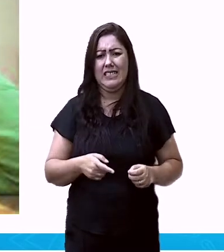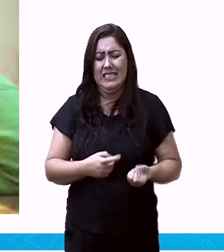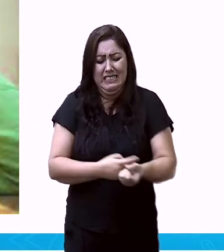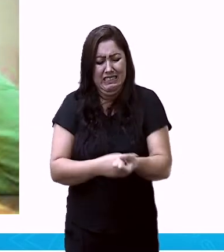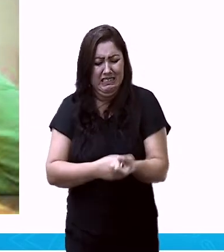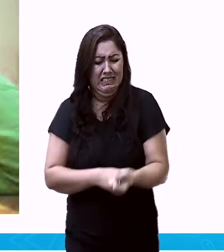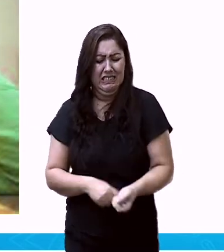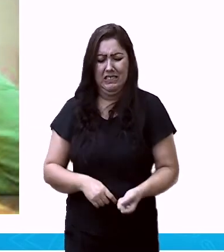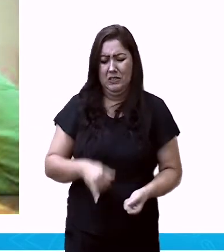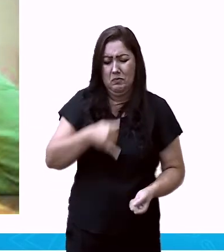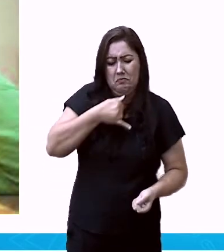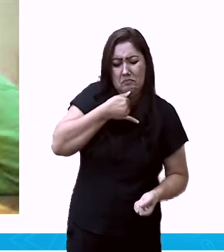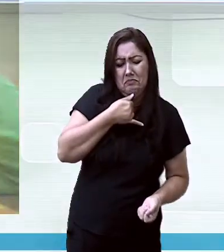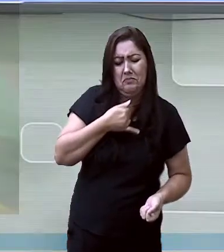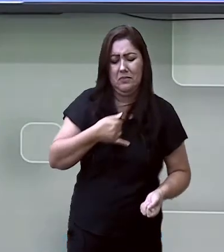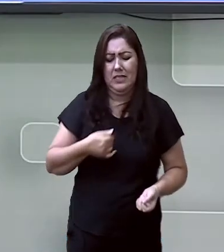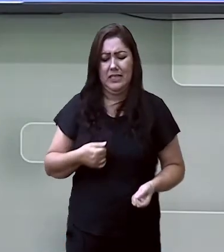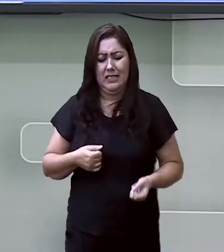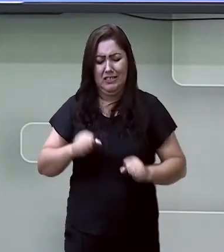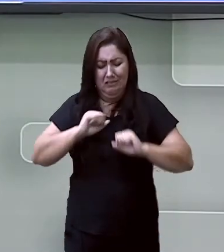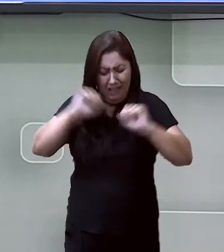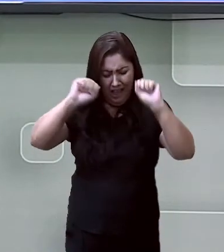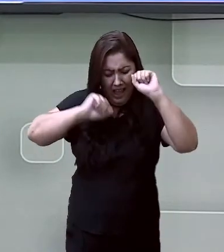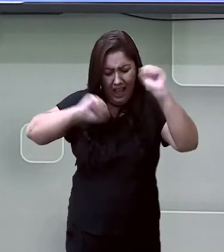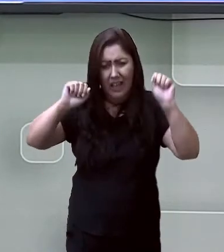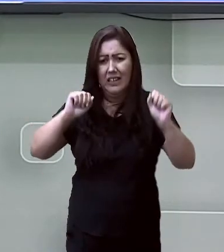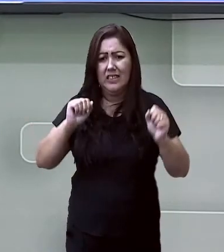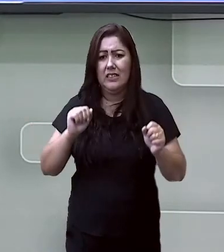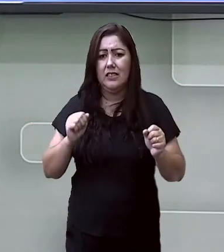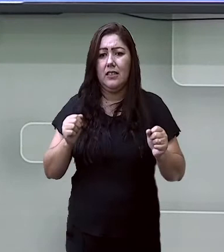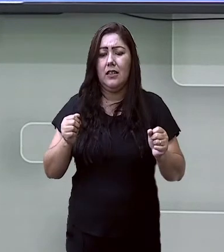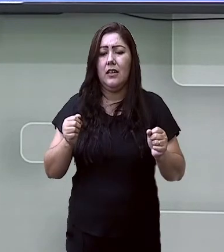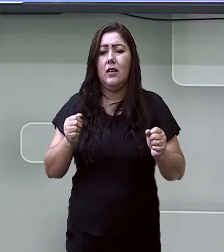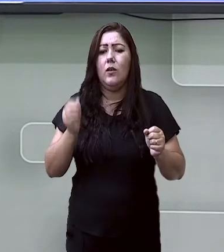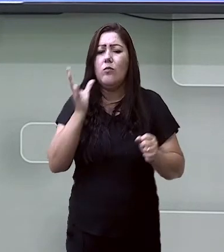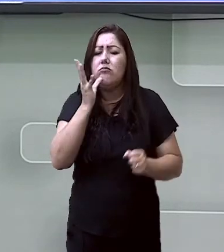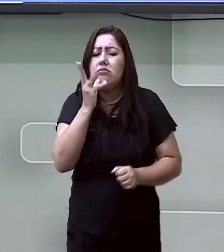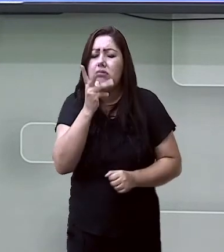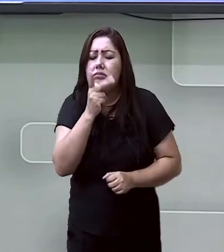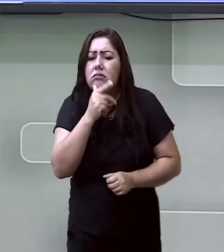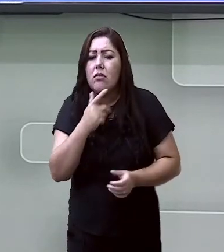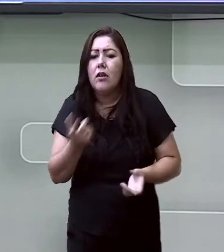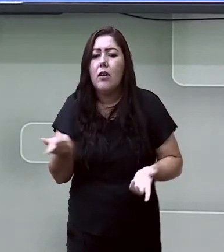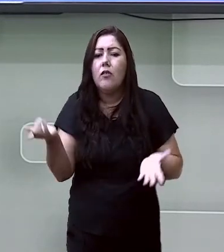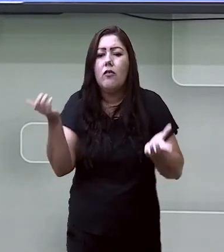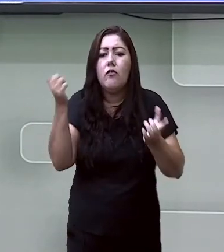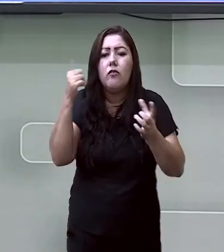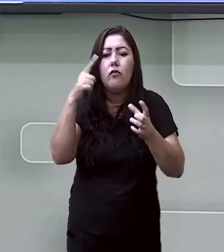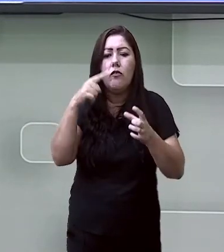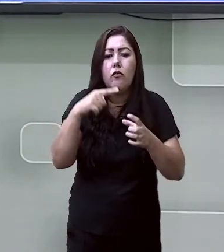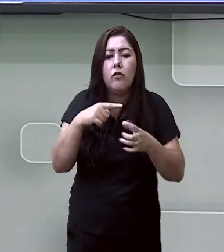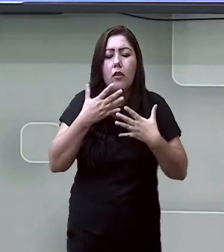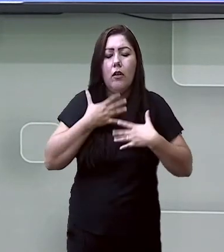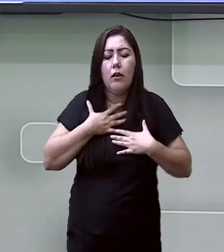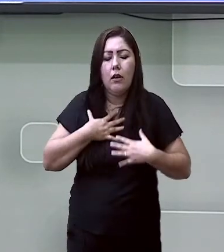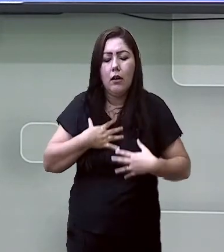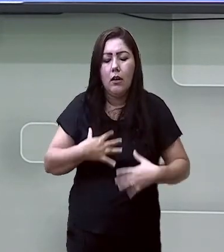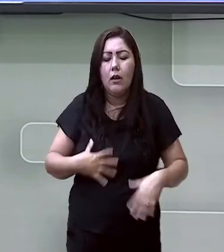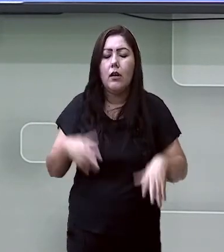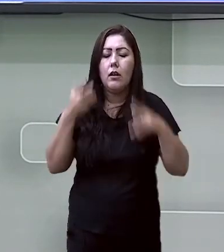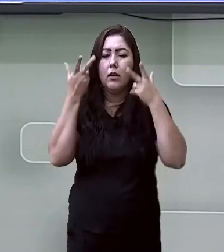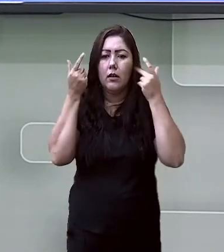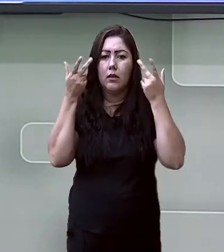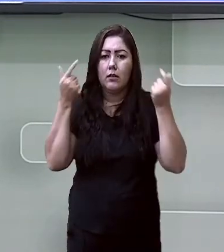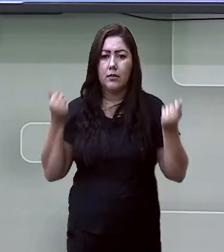estressadas. E demoram a voltar ao estado que consideramos normal. Alguns apresentam